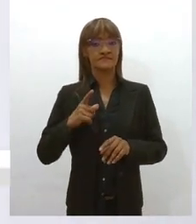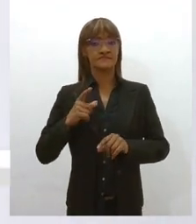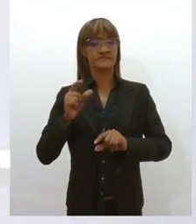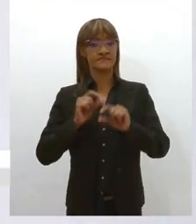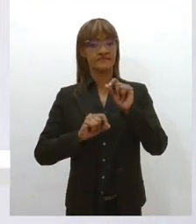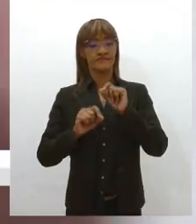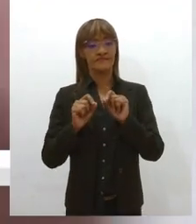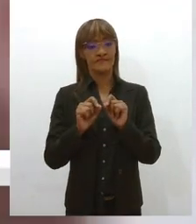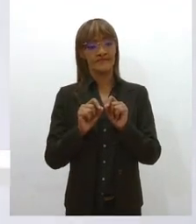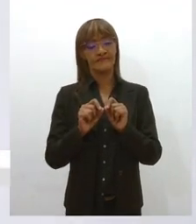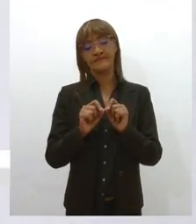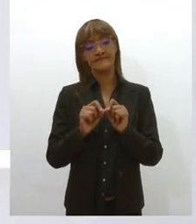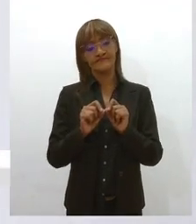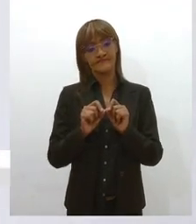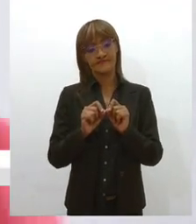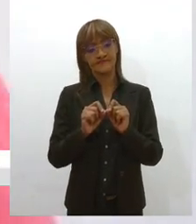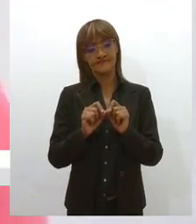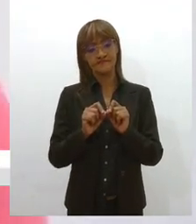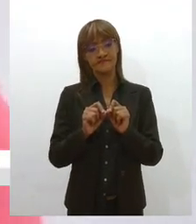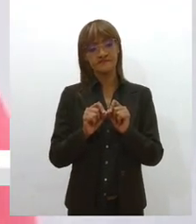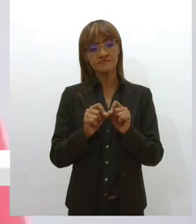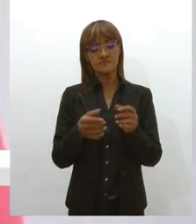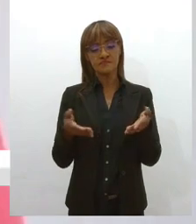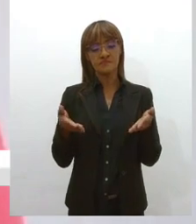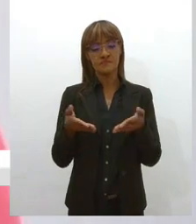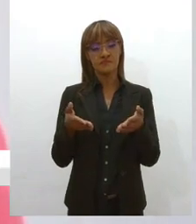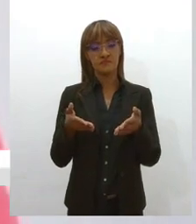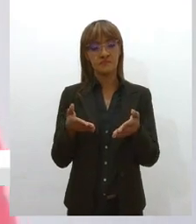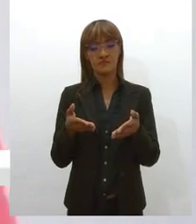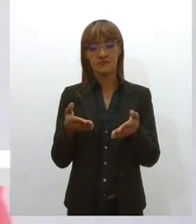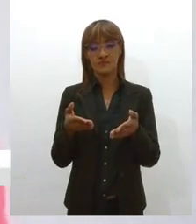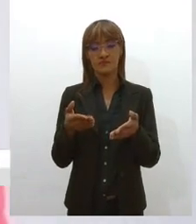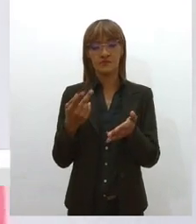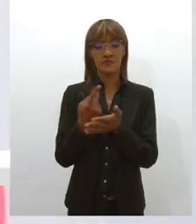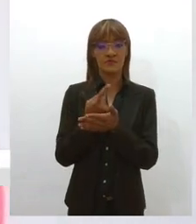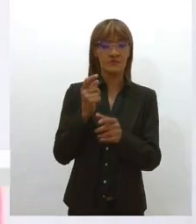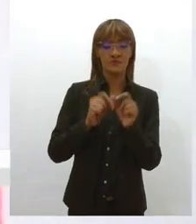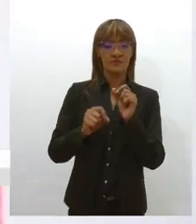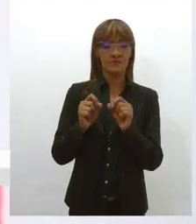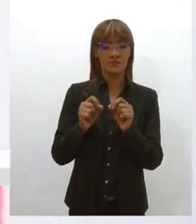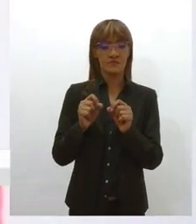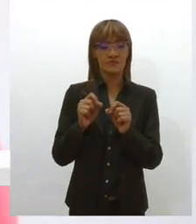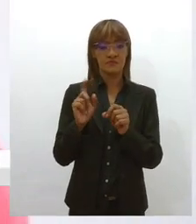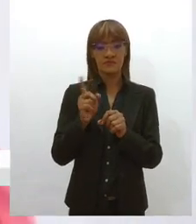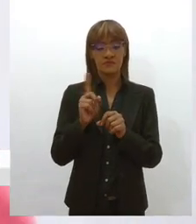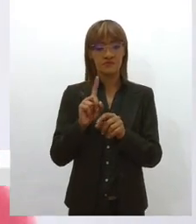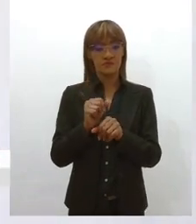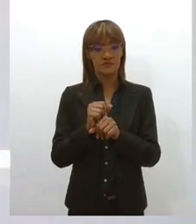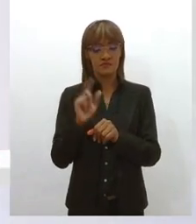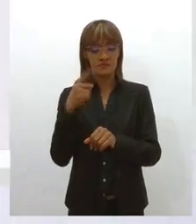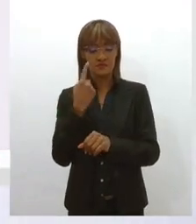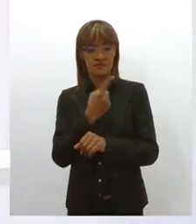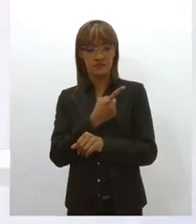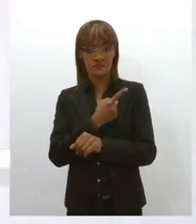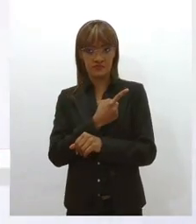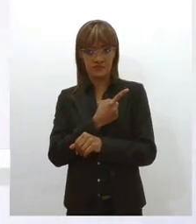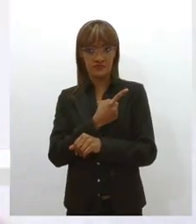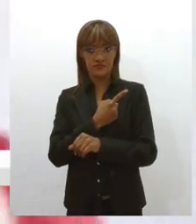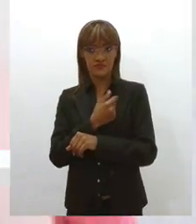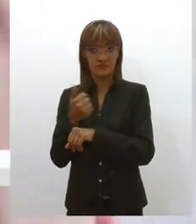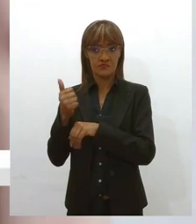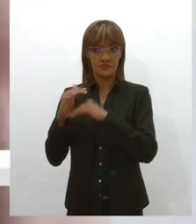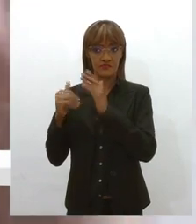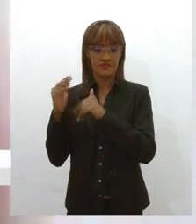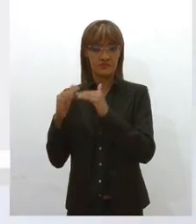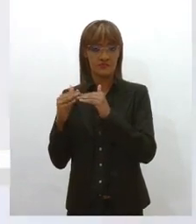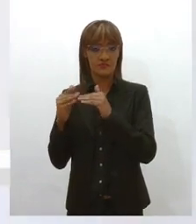pegando exemplos bem recentes que tivemos, que não dizem respeito direto à nossa categoria, mas, como eu disse, nós fazemos parte